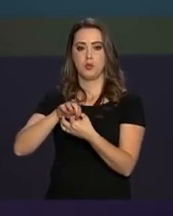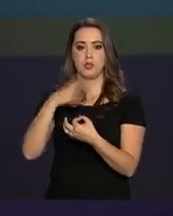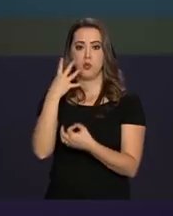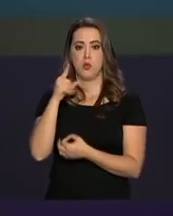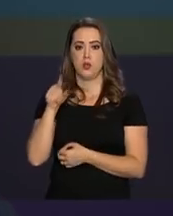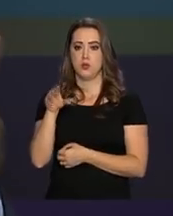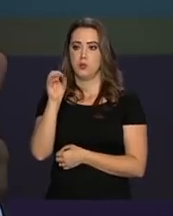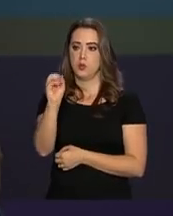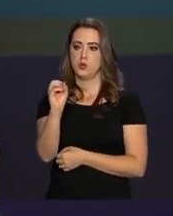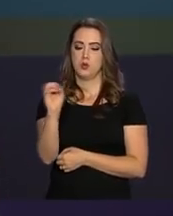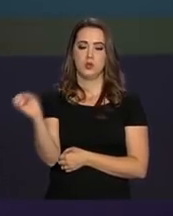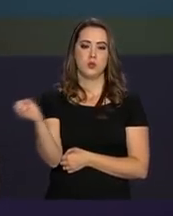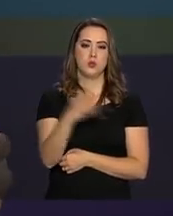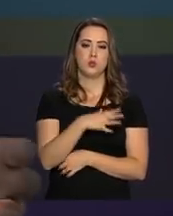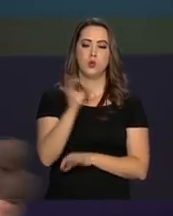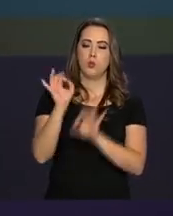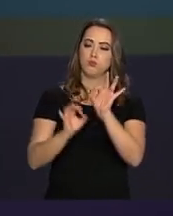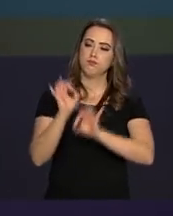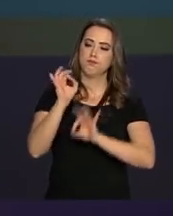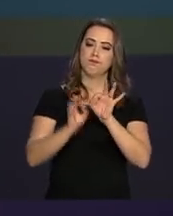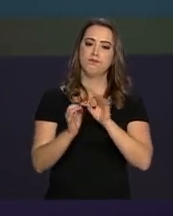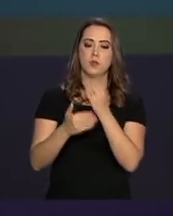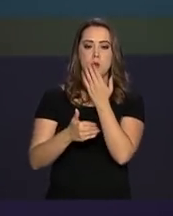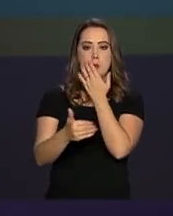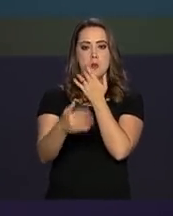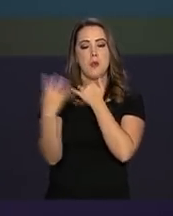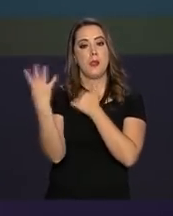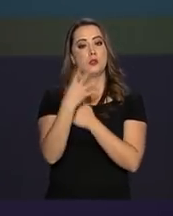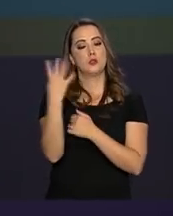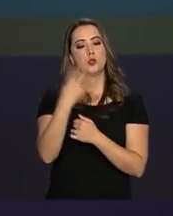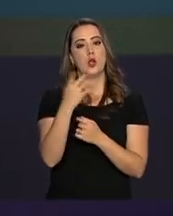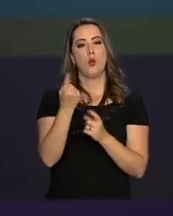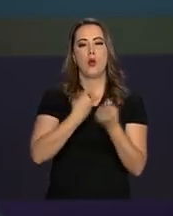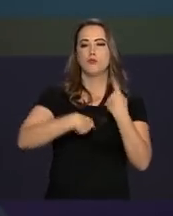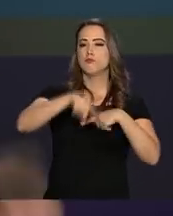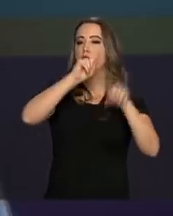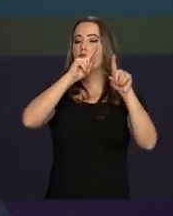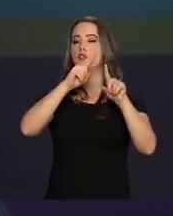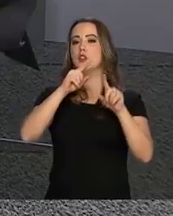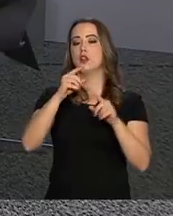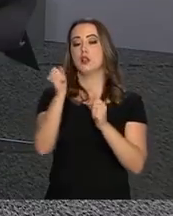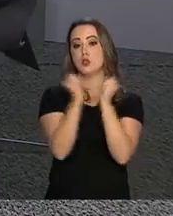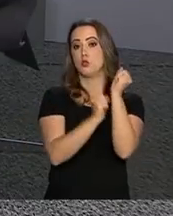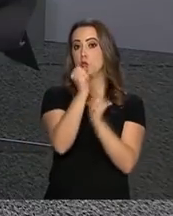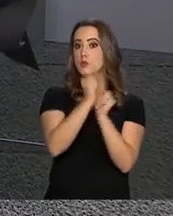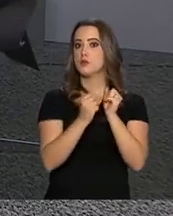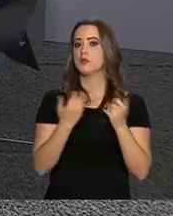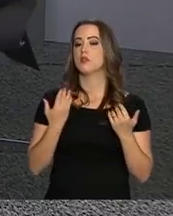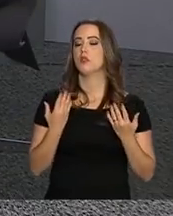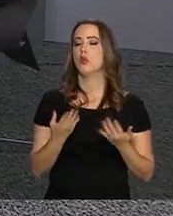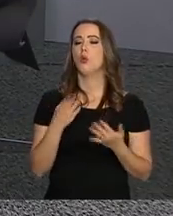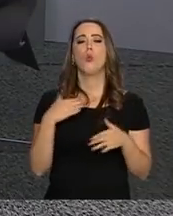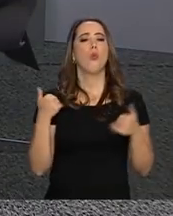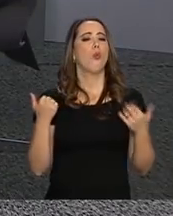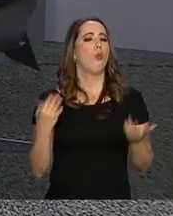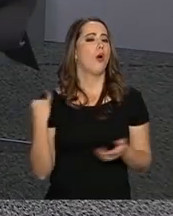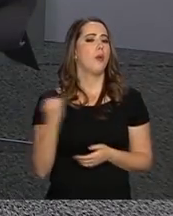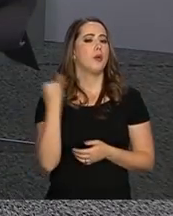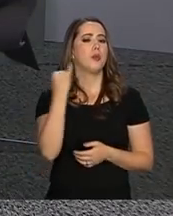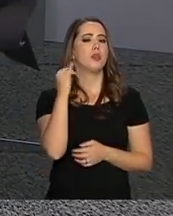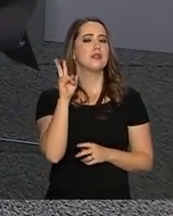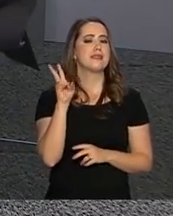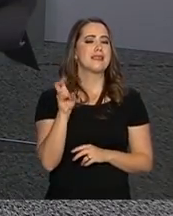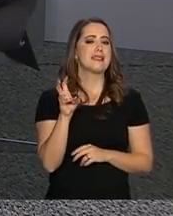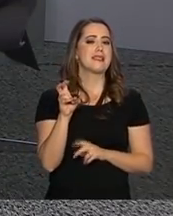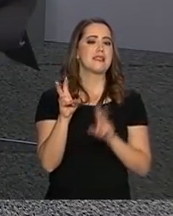modelando uma nova arquitetura na era da Quarta Revolução Industrial. Como é que o senhor vê a importância desse tema